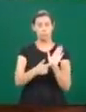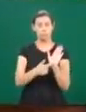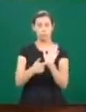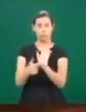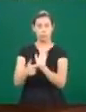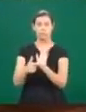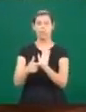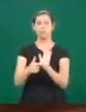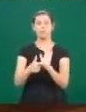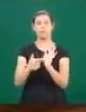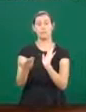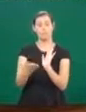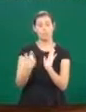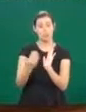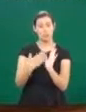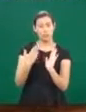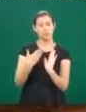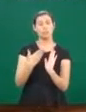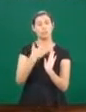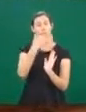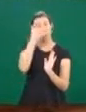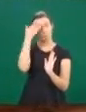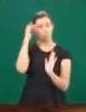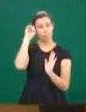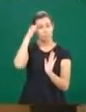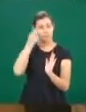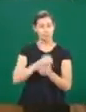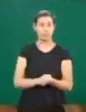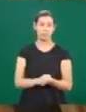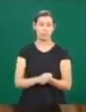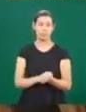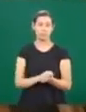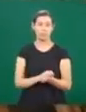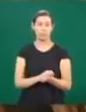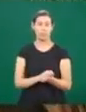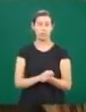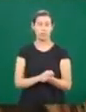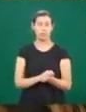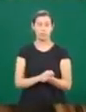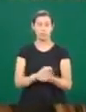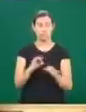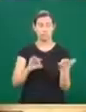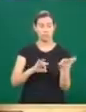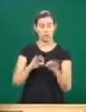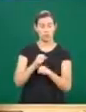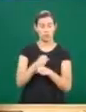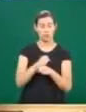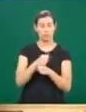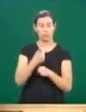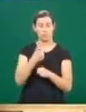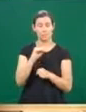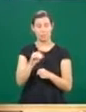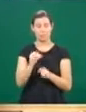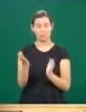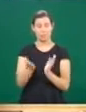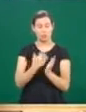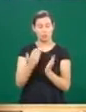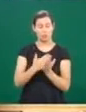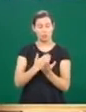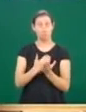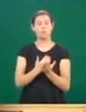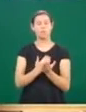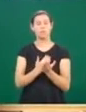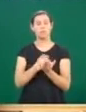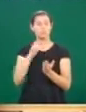trabalho, ele reuniu em uma coleção de 2 mil páginas a história de 100 autores. Nossa surpresa foi que destes 100,